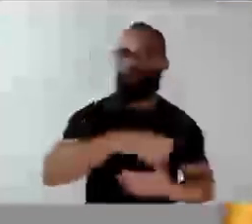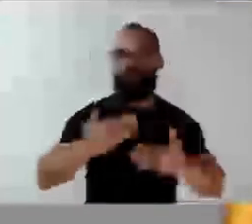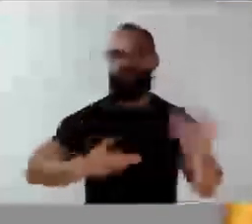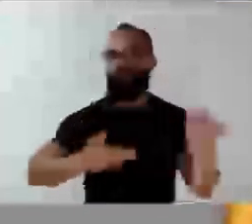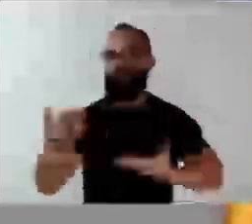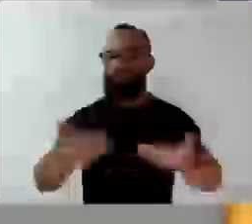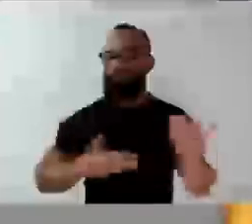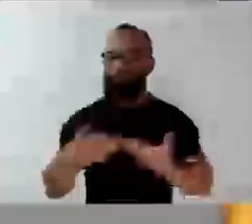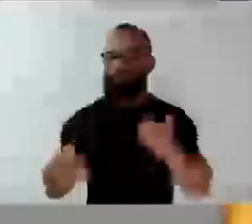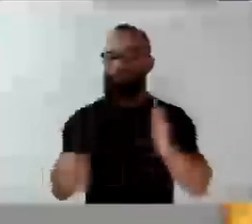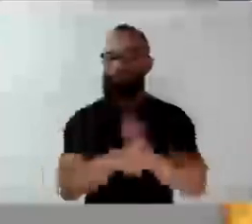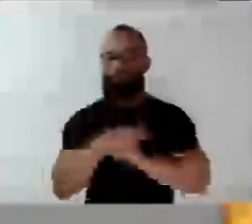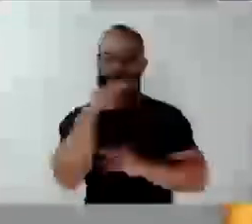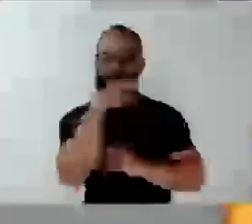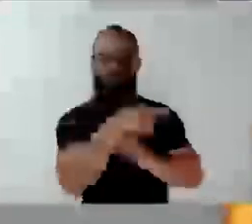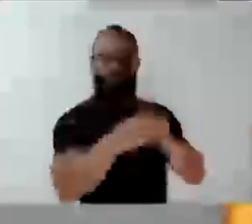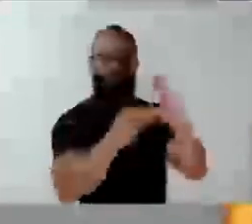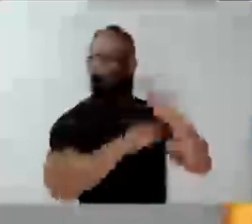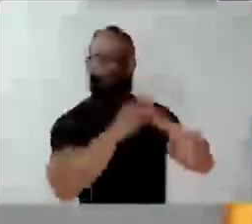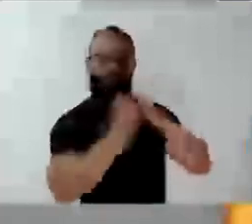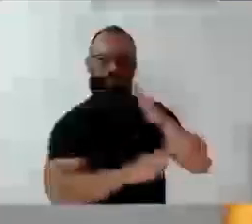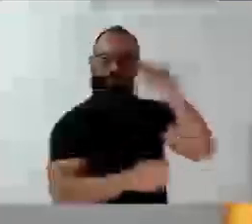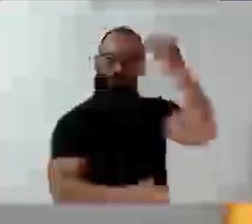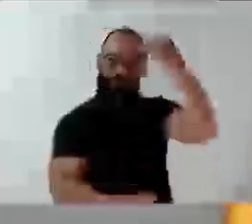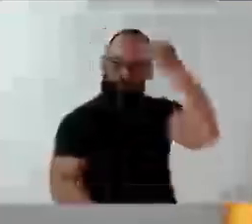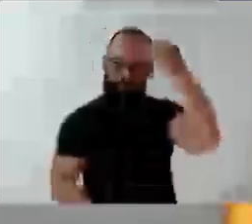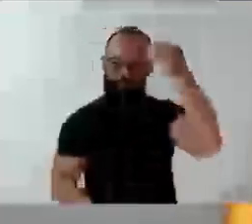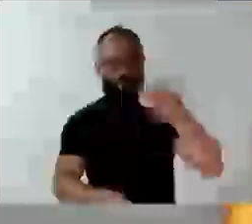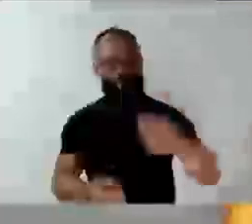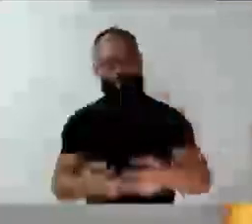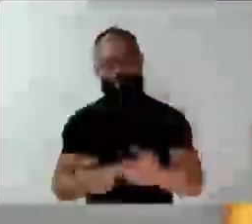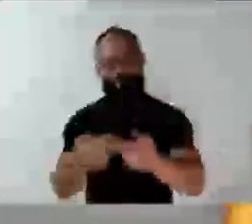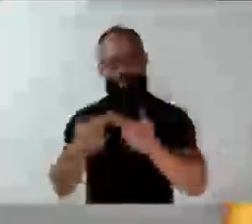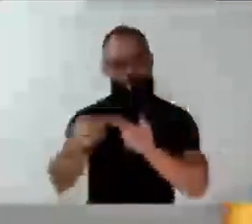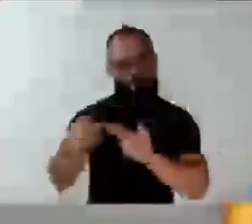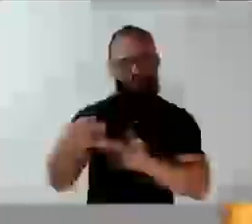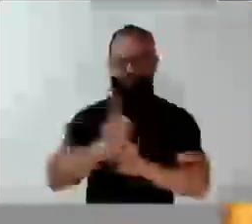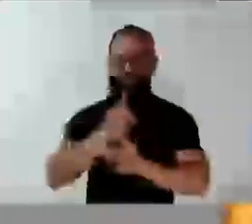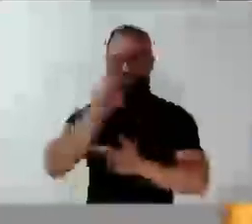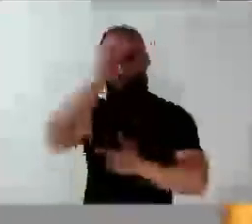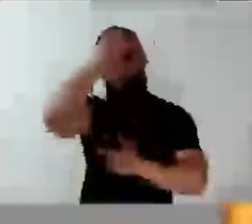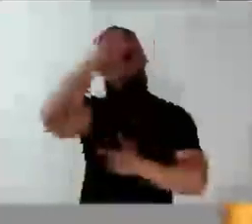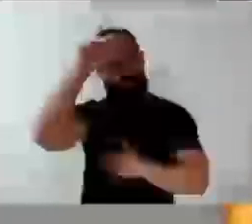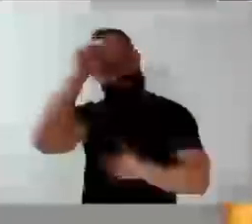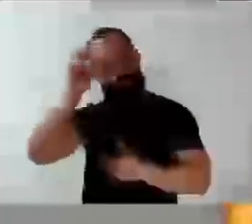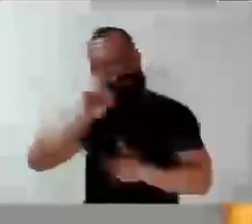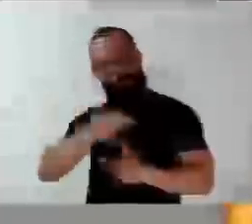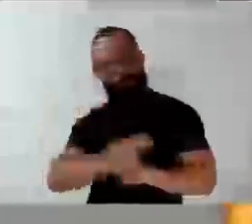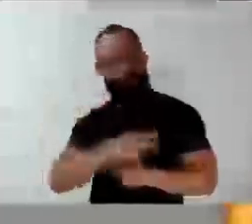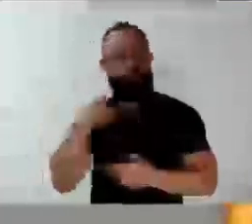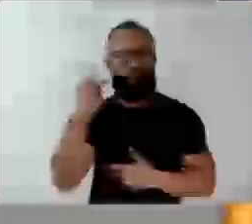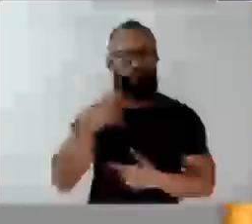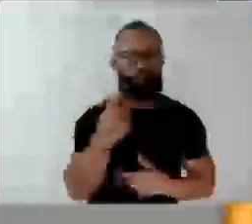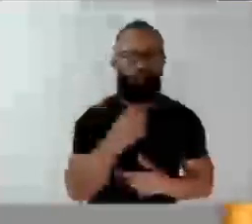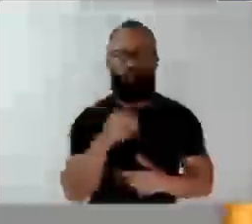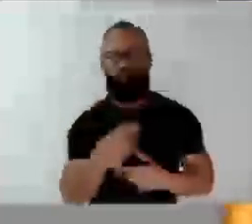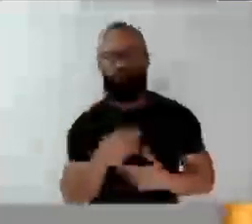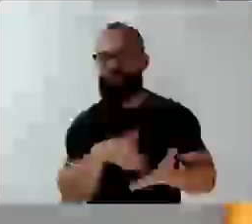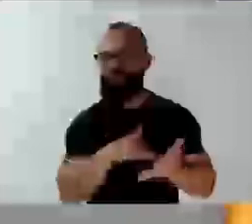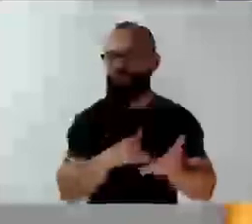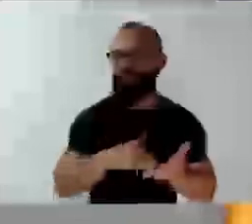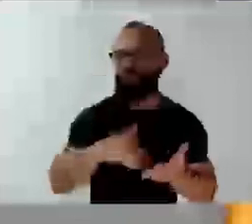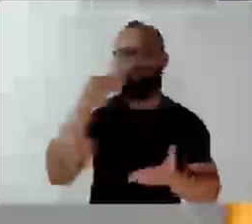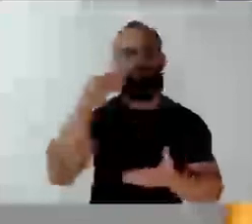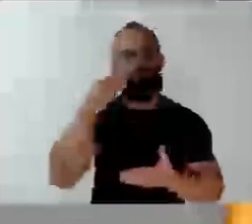importante dizer, porque foge do controle do Poder Público Municipal, e aqui quem já foi secretário, aqui quem já ocupou algum cargo